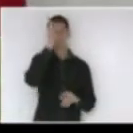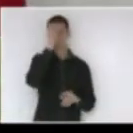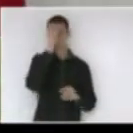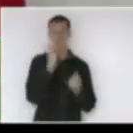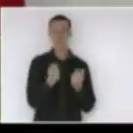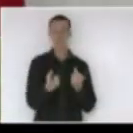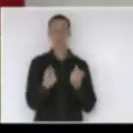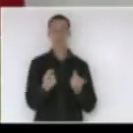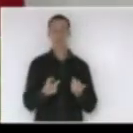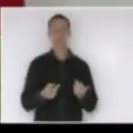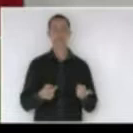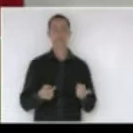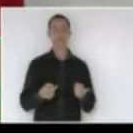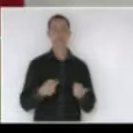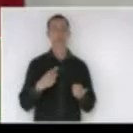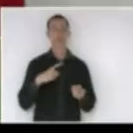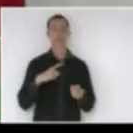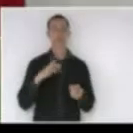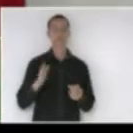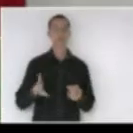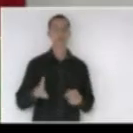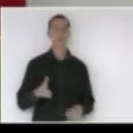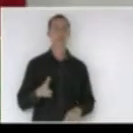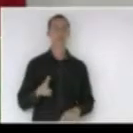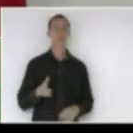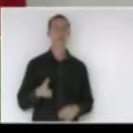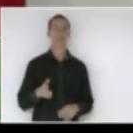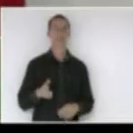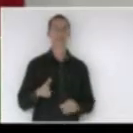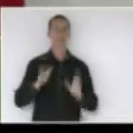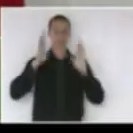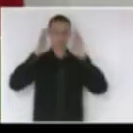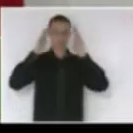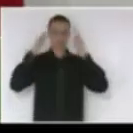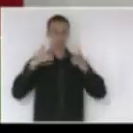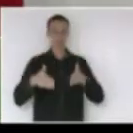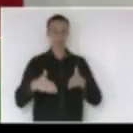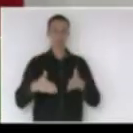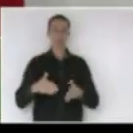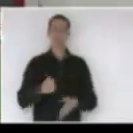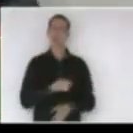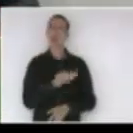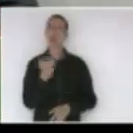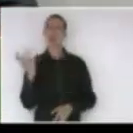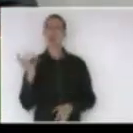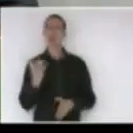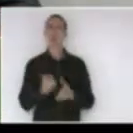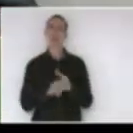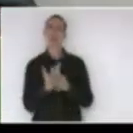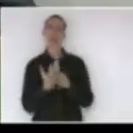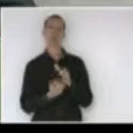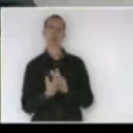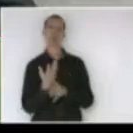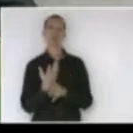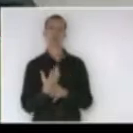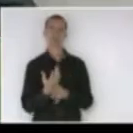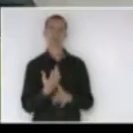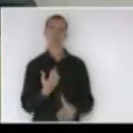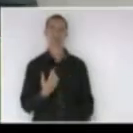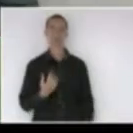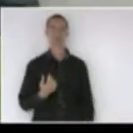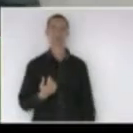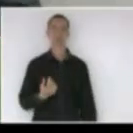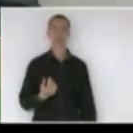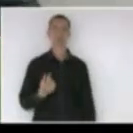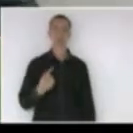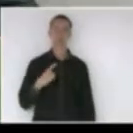aonde existe uma concentração nas mãos de alguns produtores que tem melhores